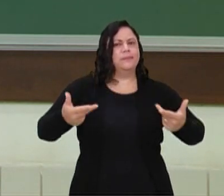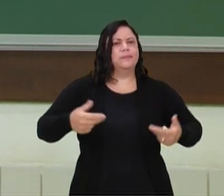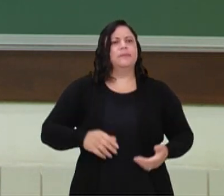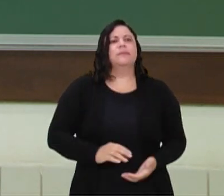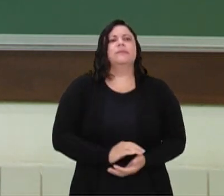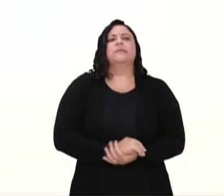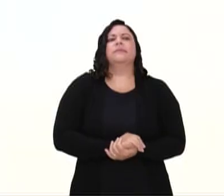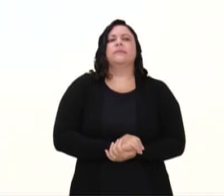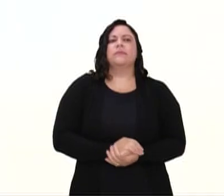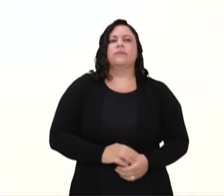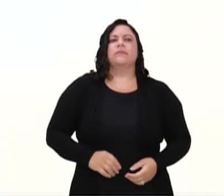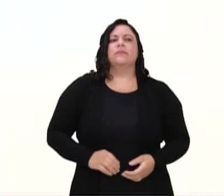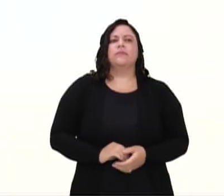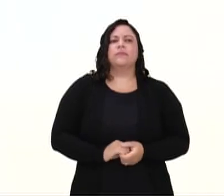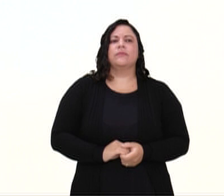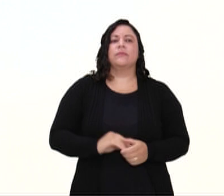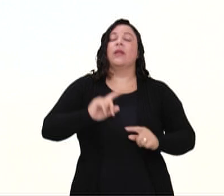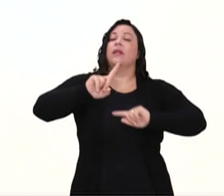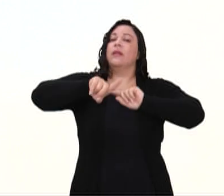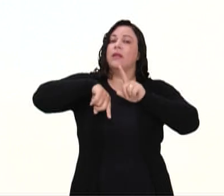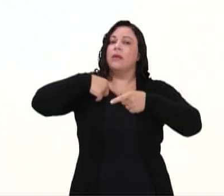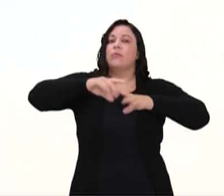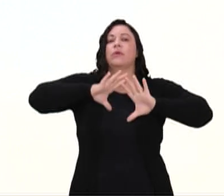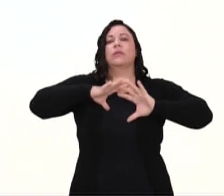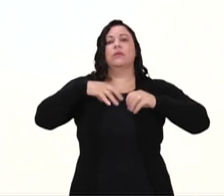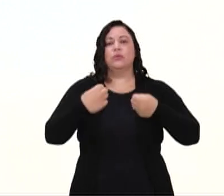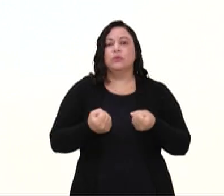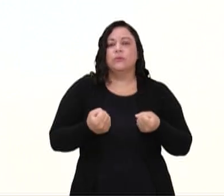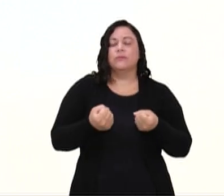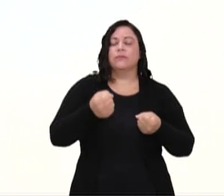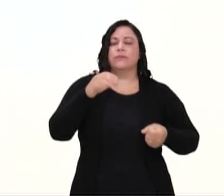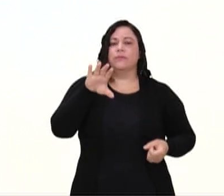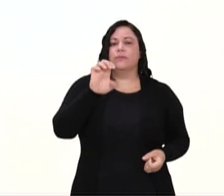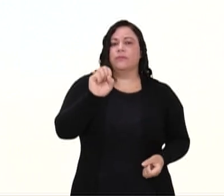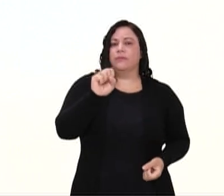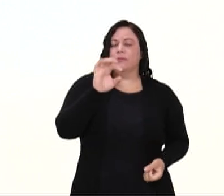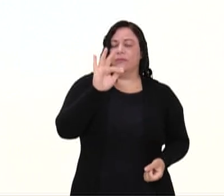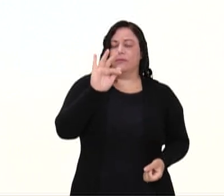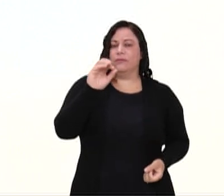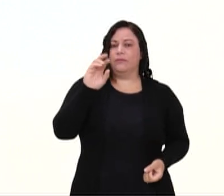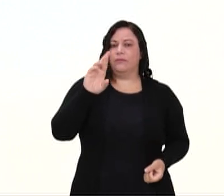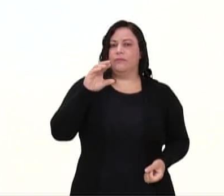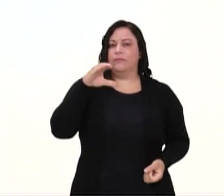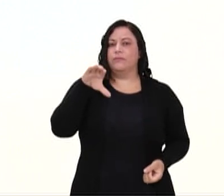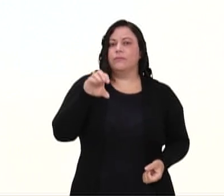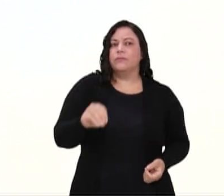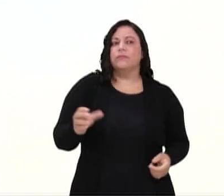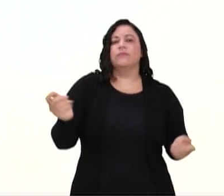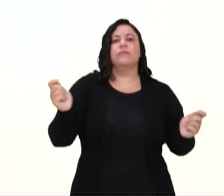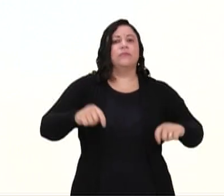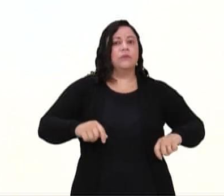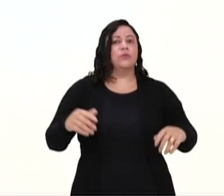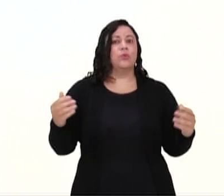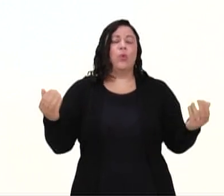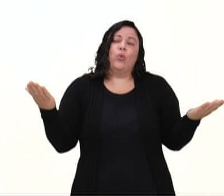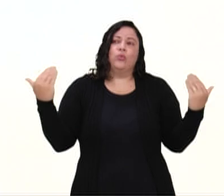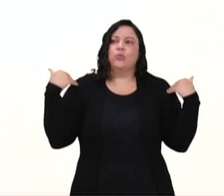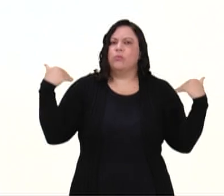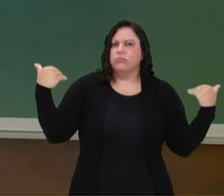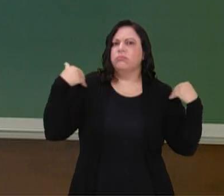Nós temos a frequência cardíaca de esforço. É quando eu estou fazendo uma atividade física, né? E eu estou